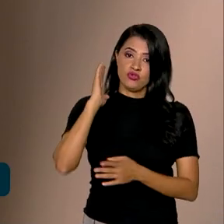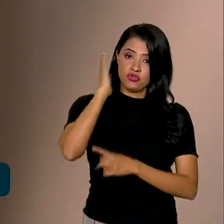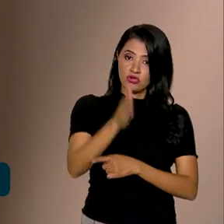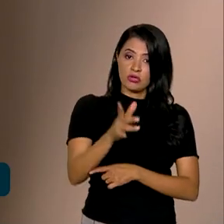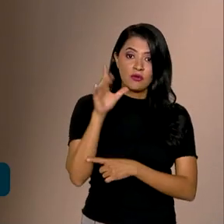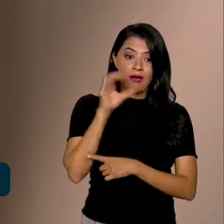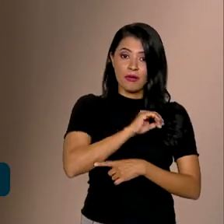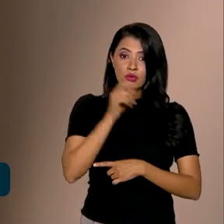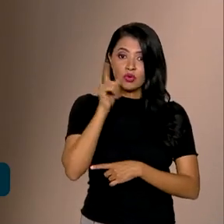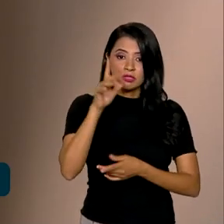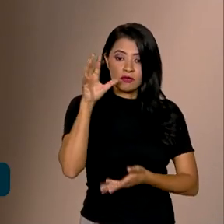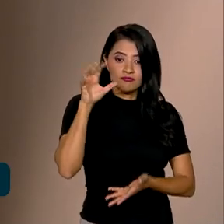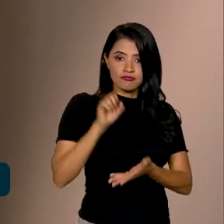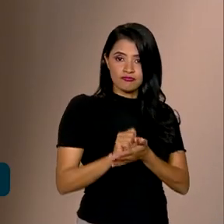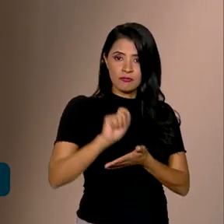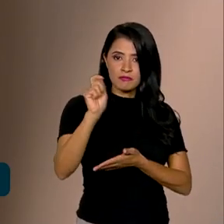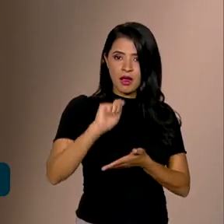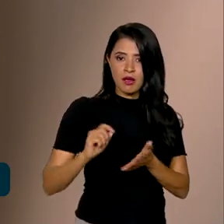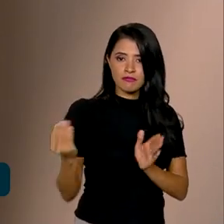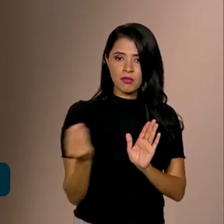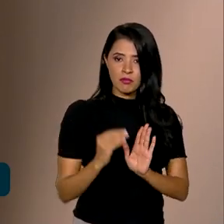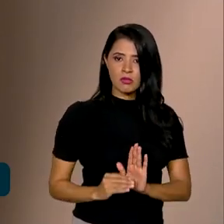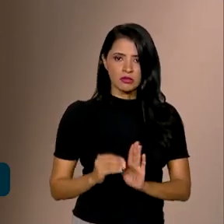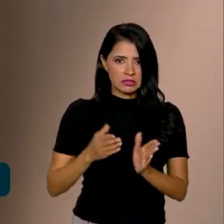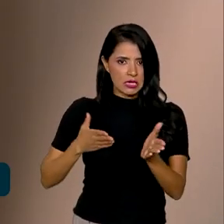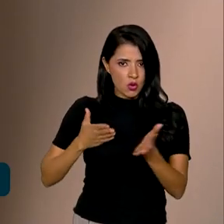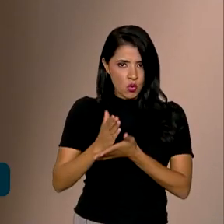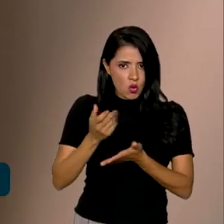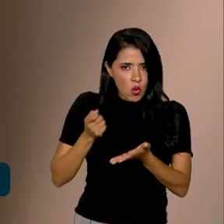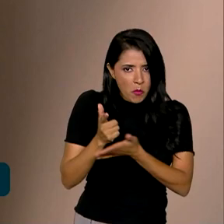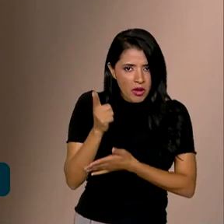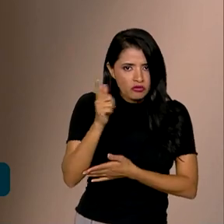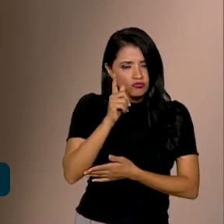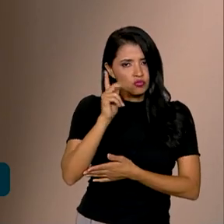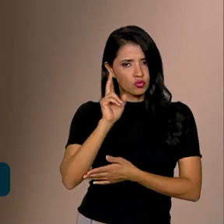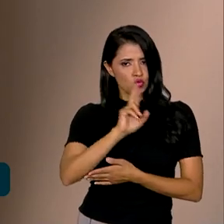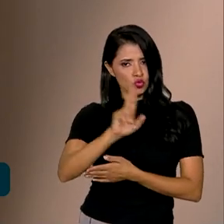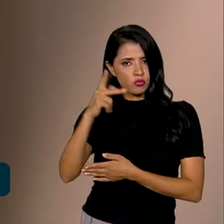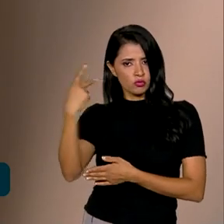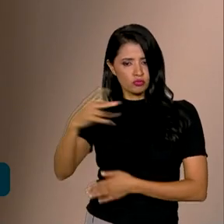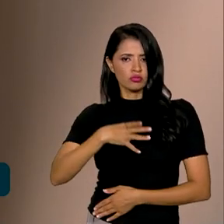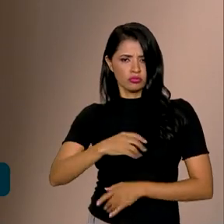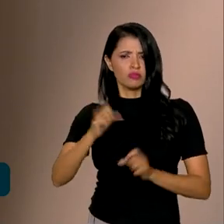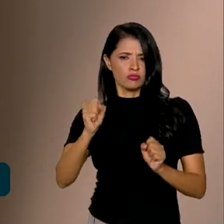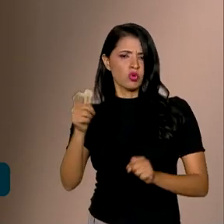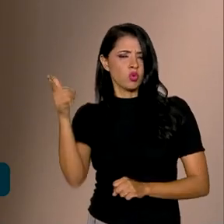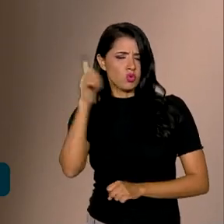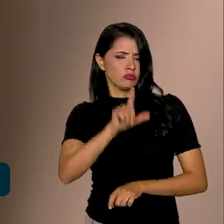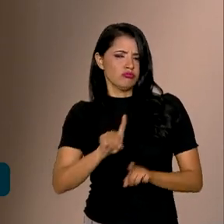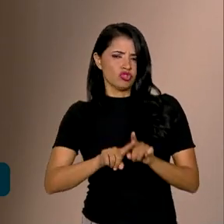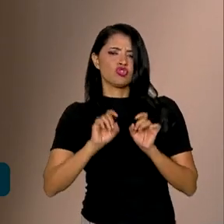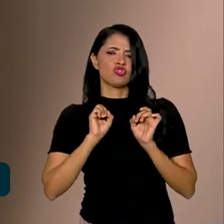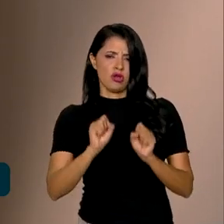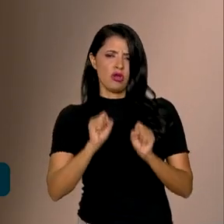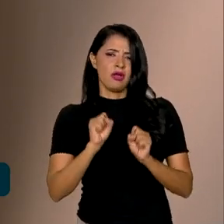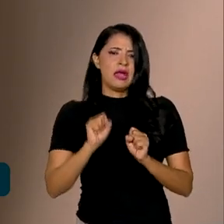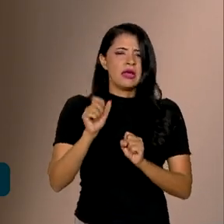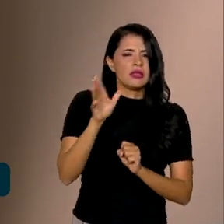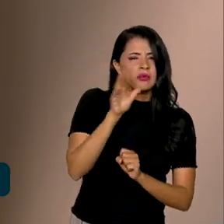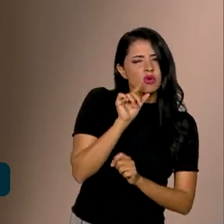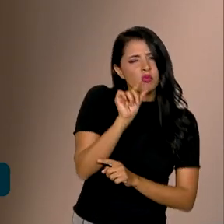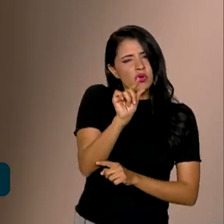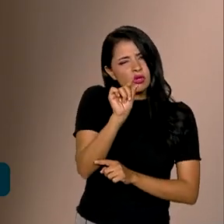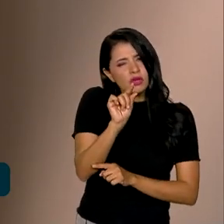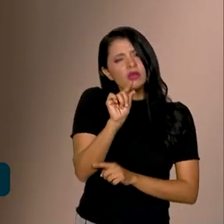uma forma muito rápida. Se você quiser fazer, já comprar o título direto no nome do seu filho, você também consegue fazer isso, só vai demorar um pouquinho